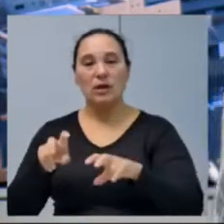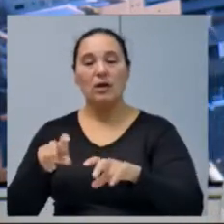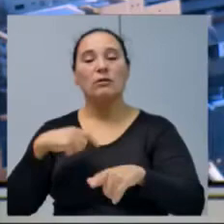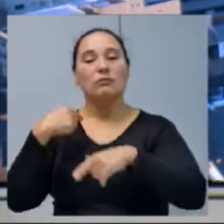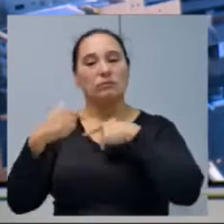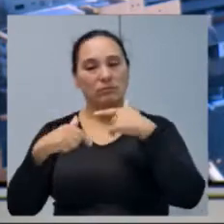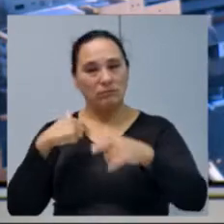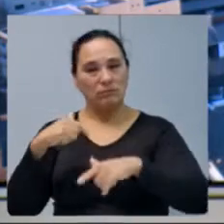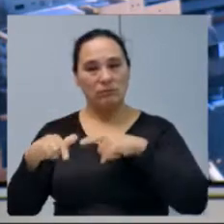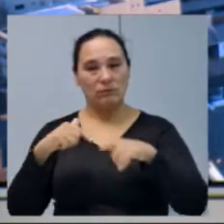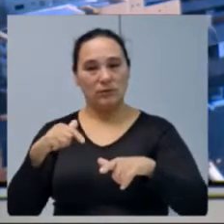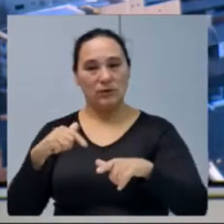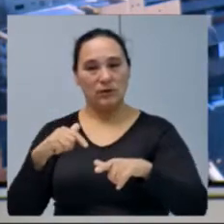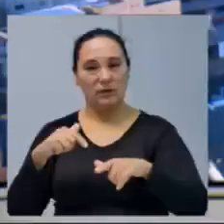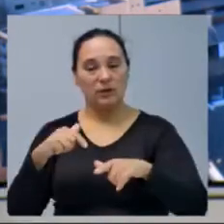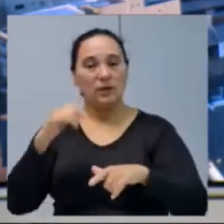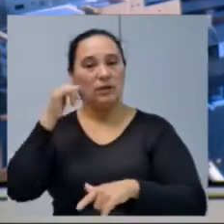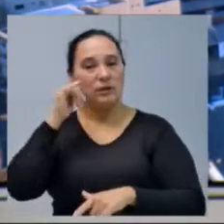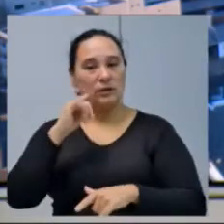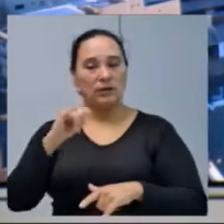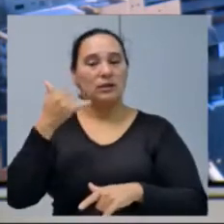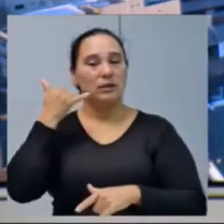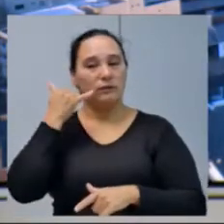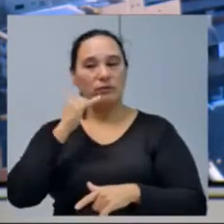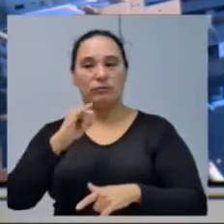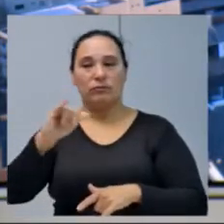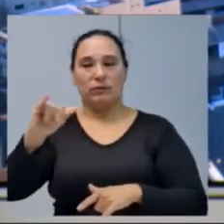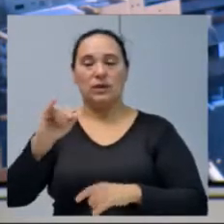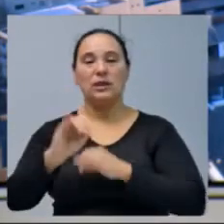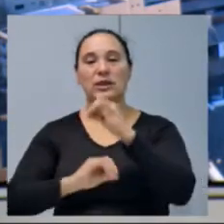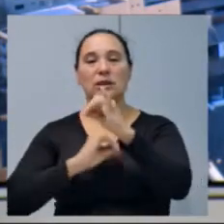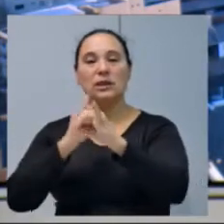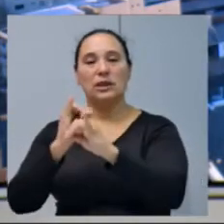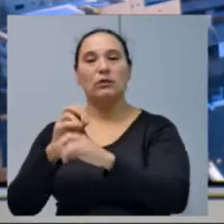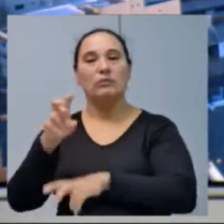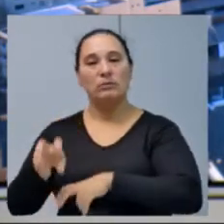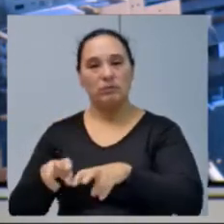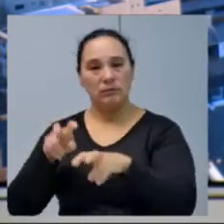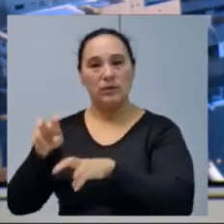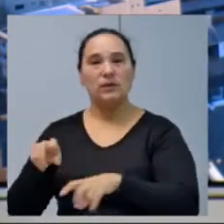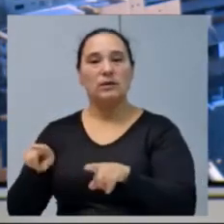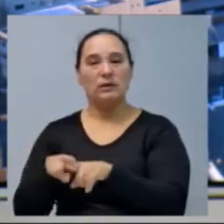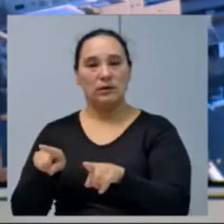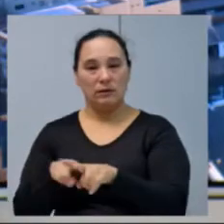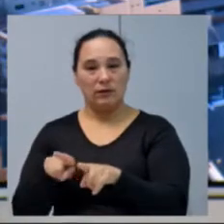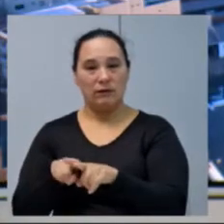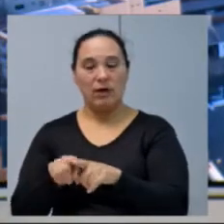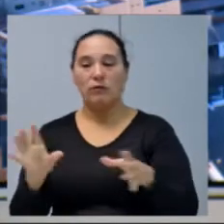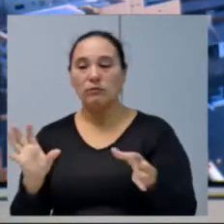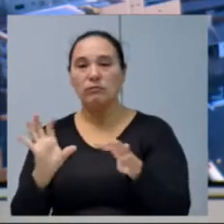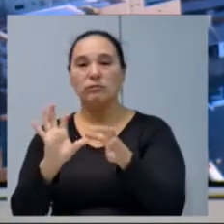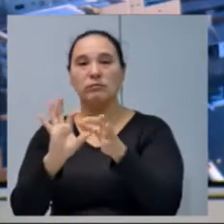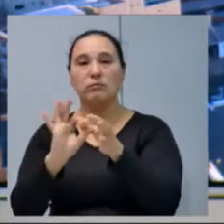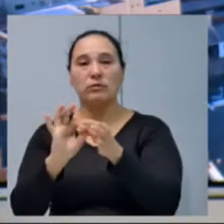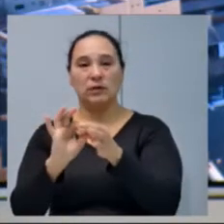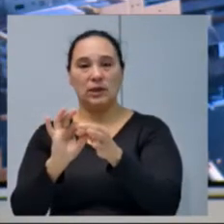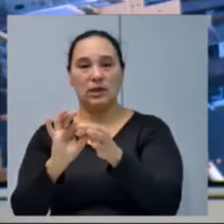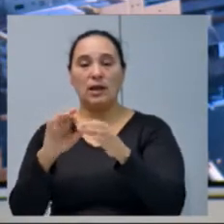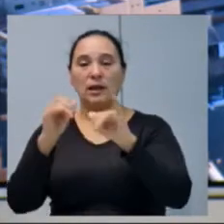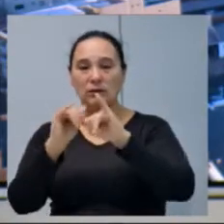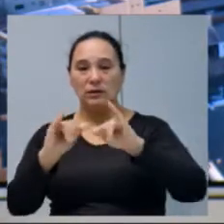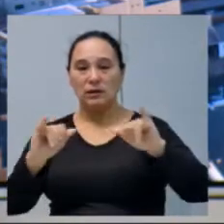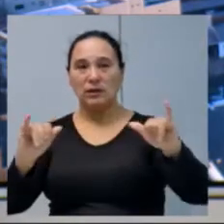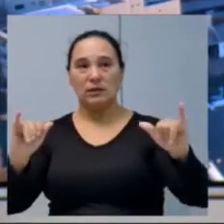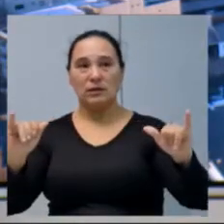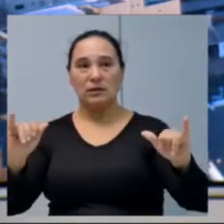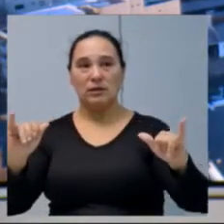trabalho aí de levar telefonia móvel e internet para o interior, a gente também já vai unificar isso para levar a eletricidade